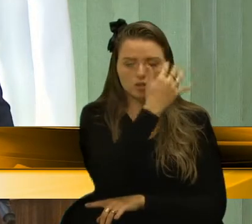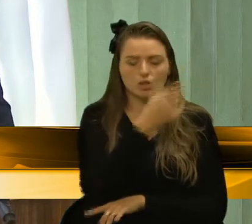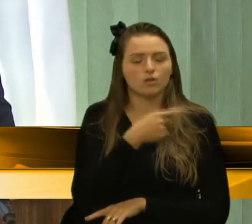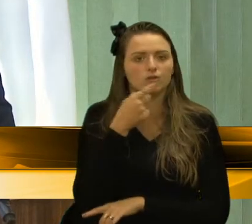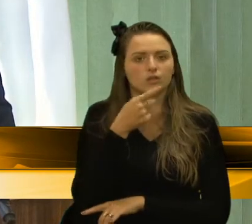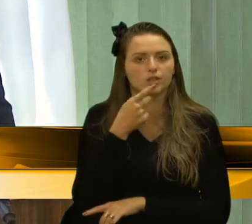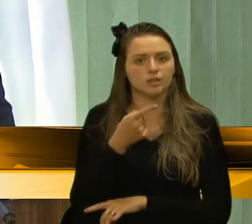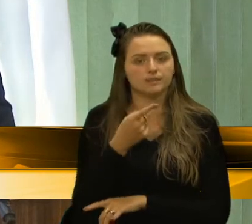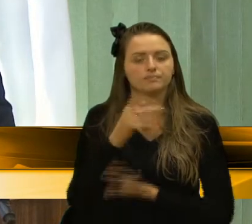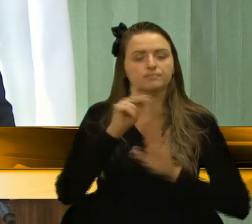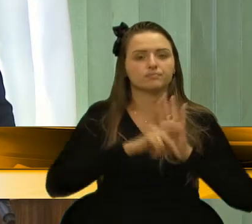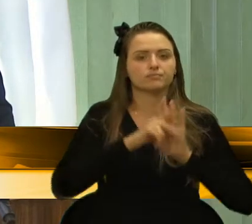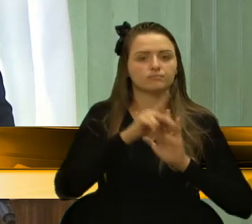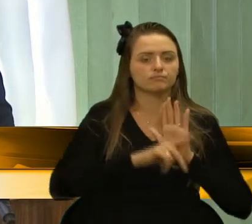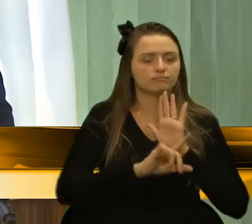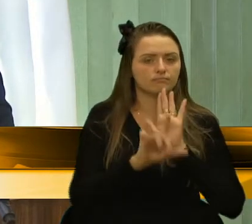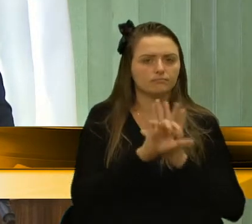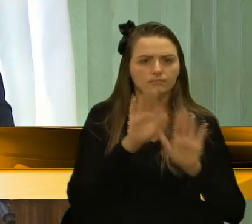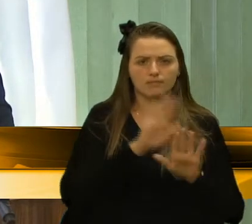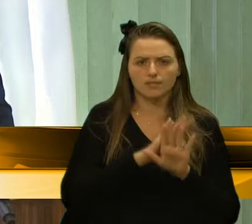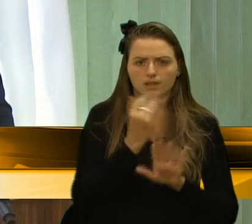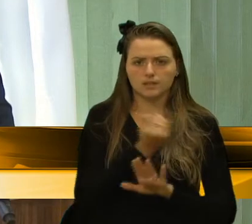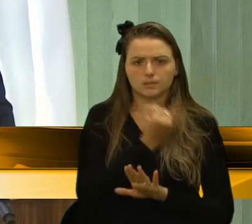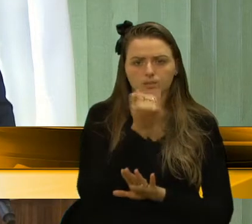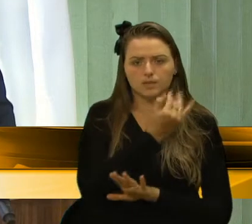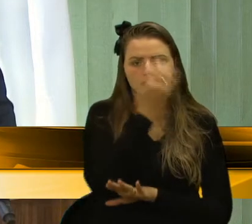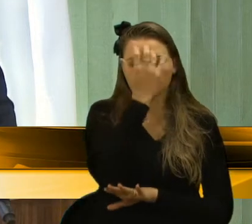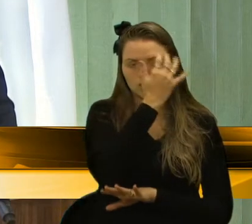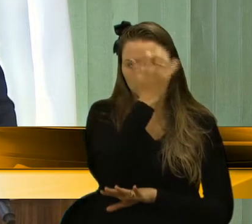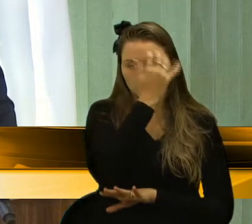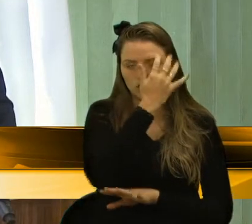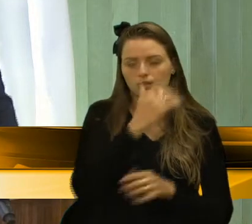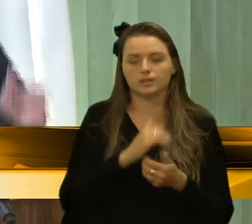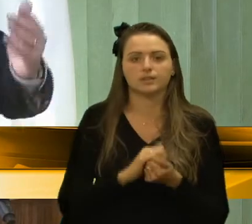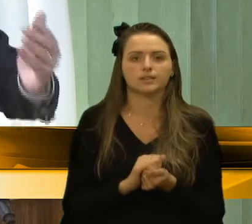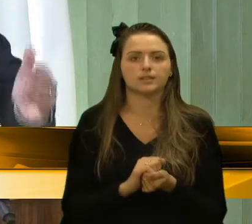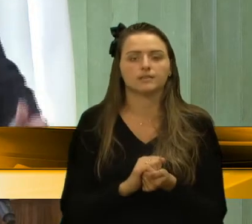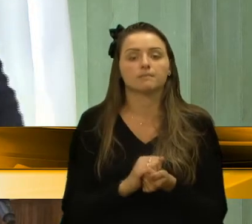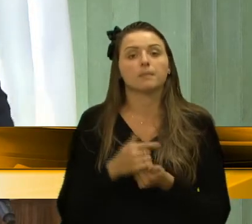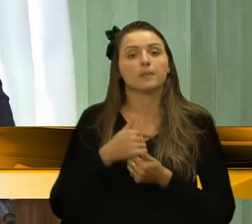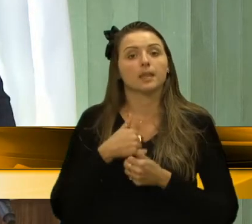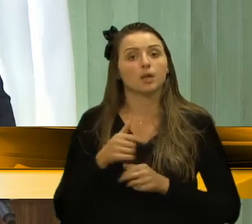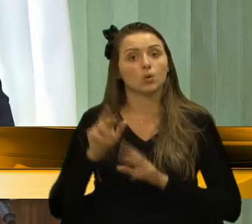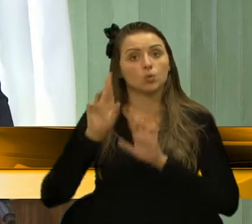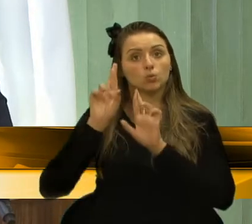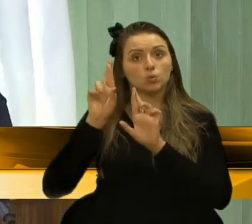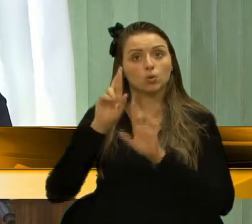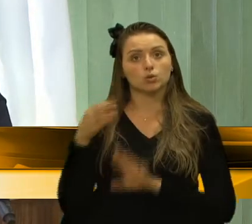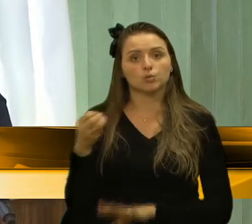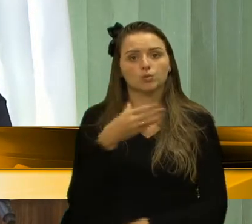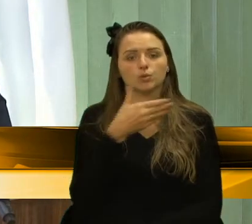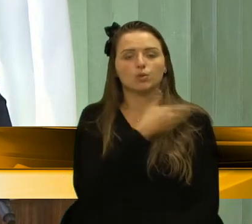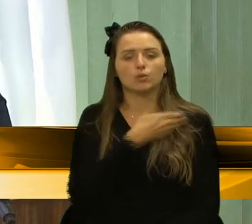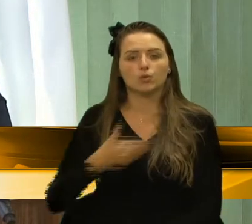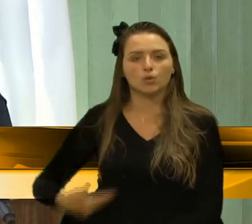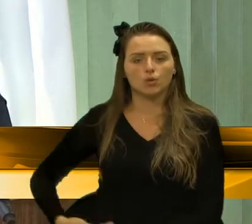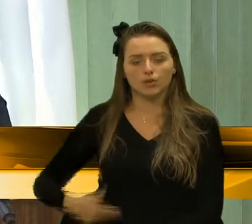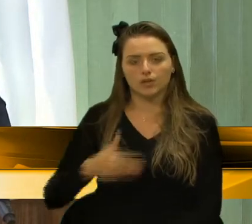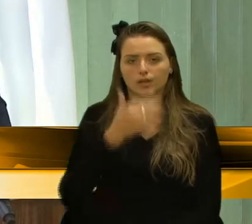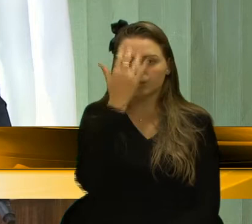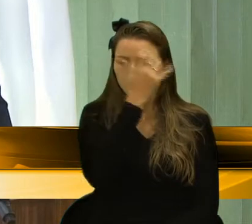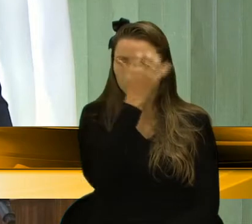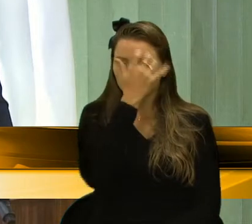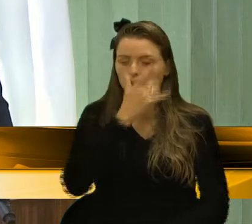projetos muito importantes do vereador Adiló e que eu espero que o governo Adiló coloque isso em